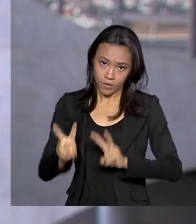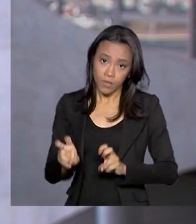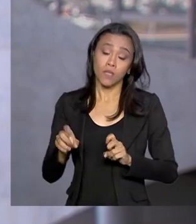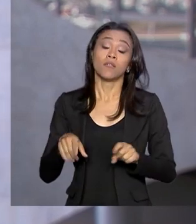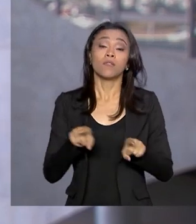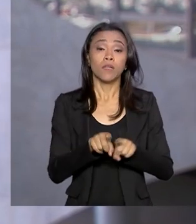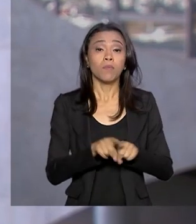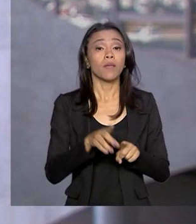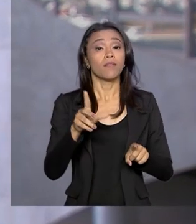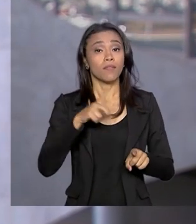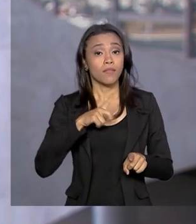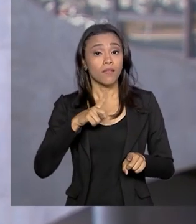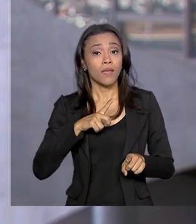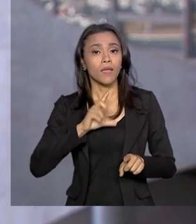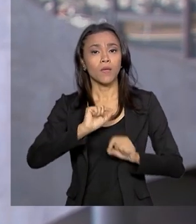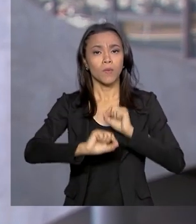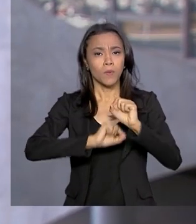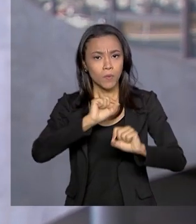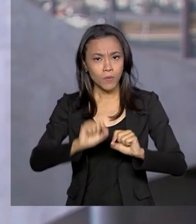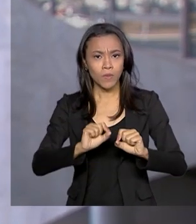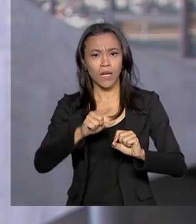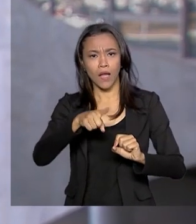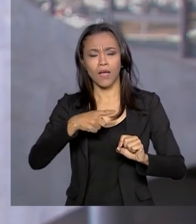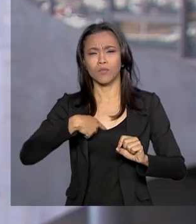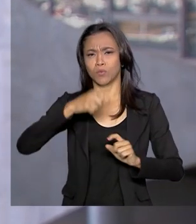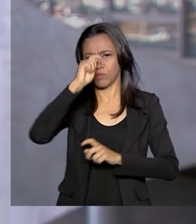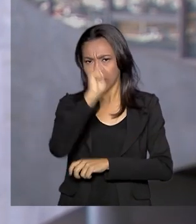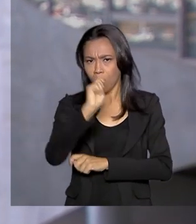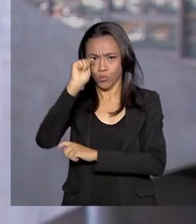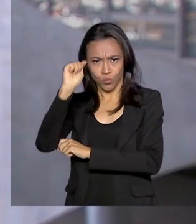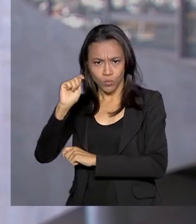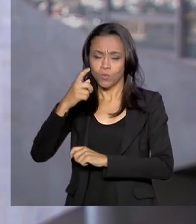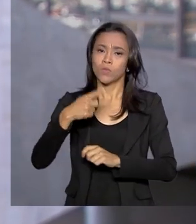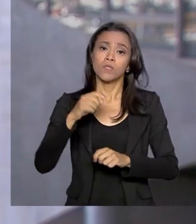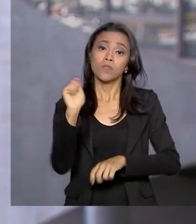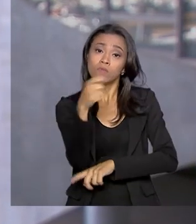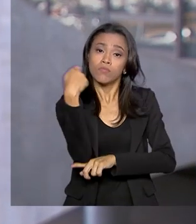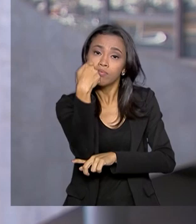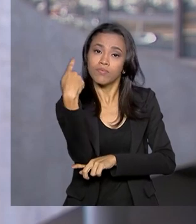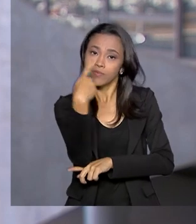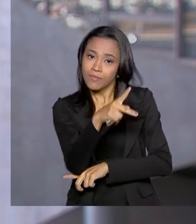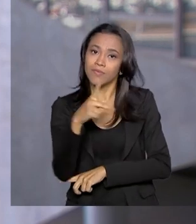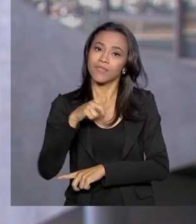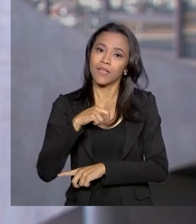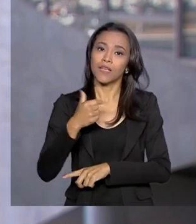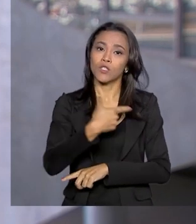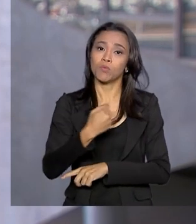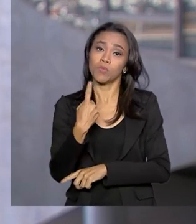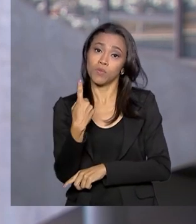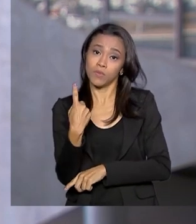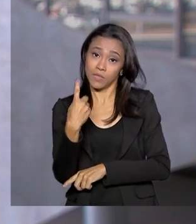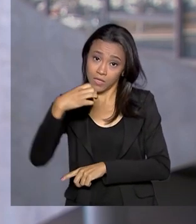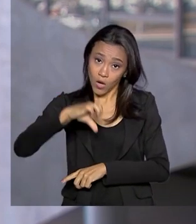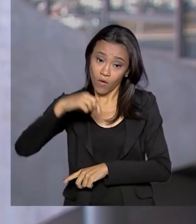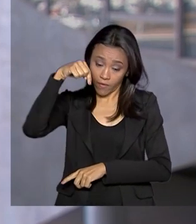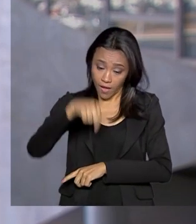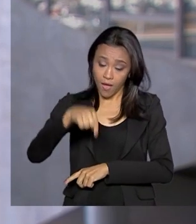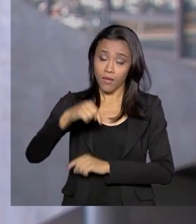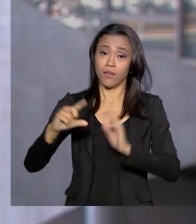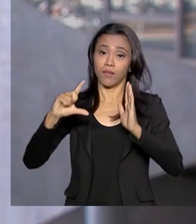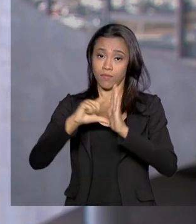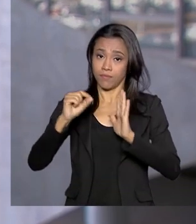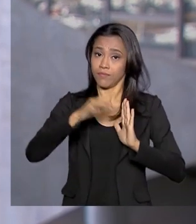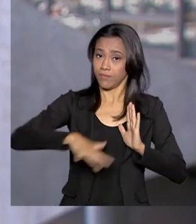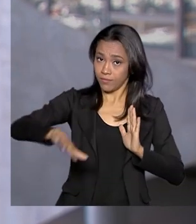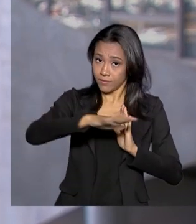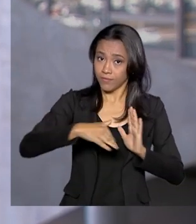Frente Parlamentar da Tradição e Cultura Gaúcha e dos festejos Farroupilhas de 2019, aqui no Palácio do Planalto.